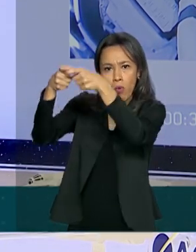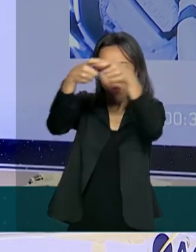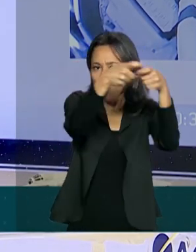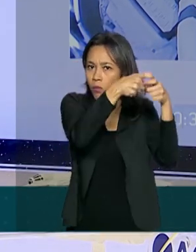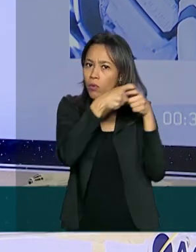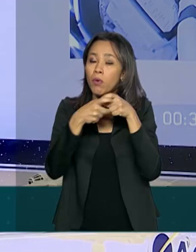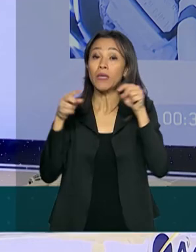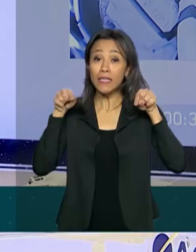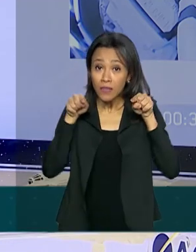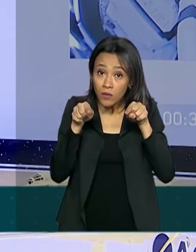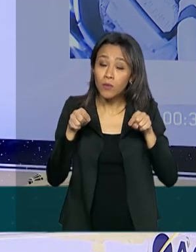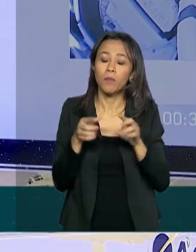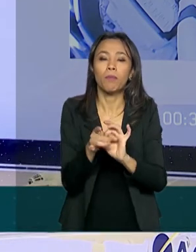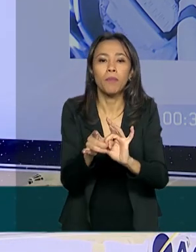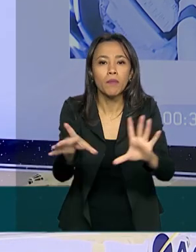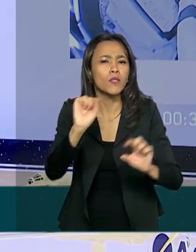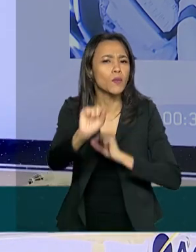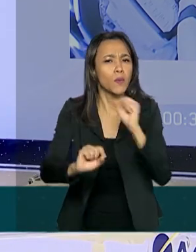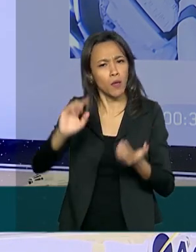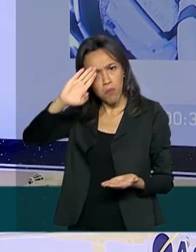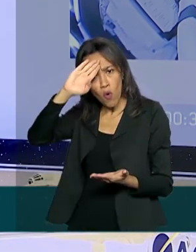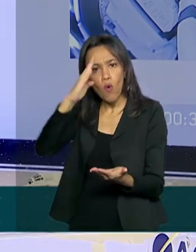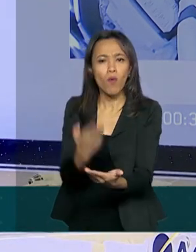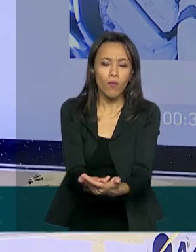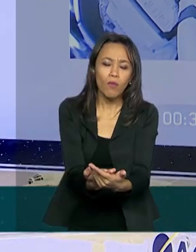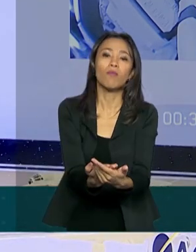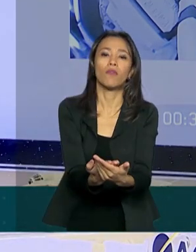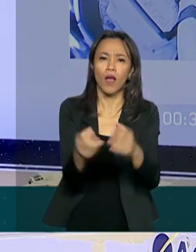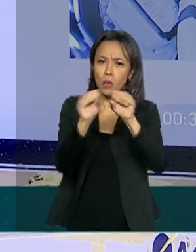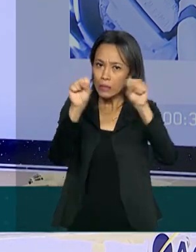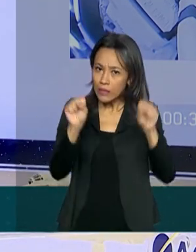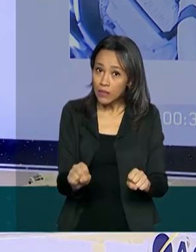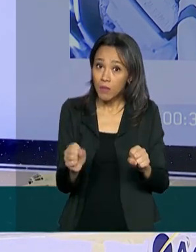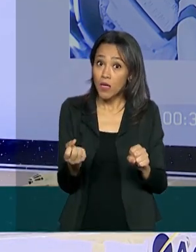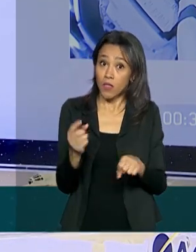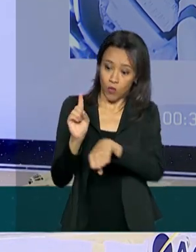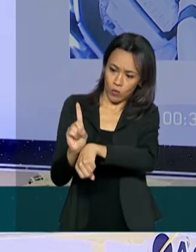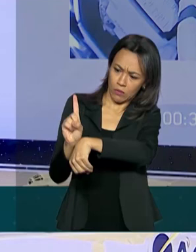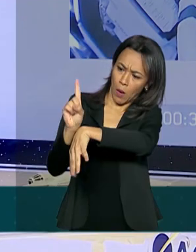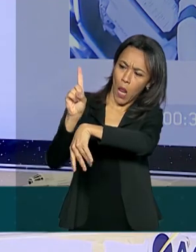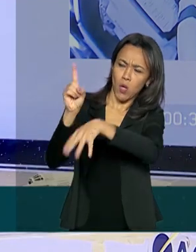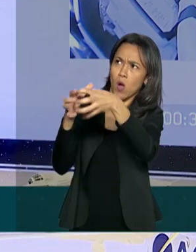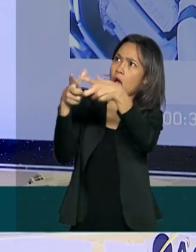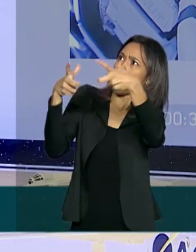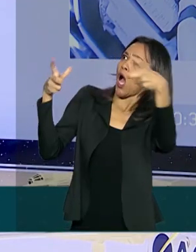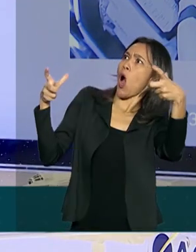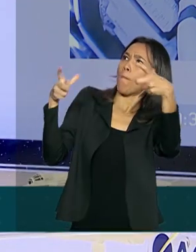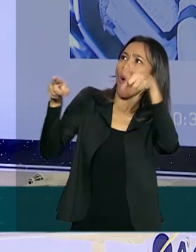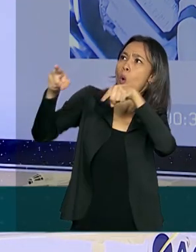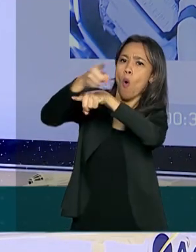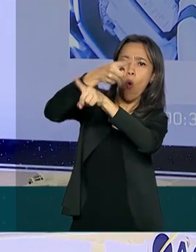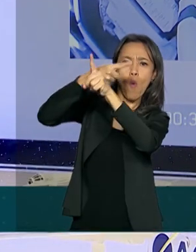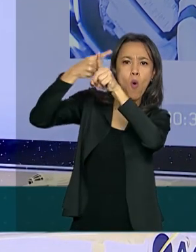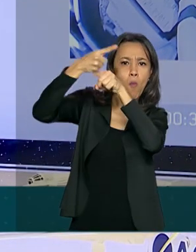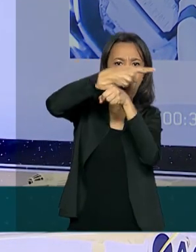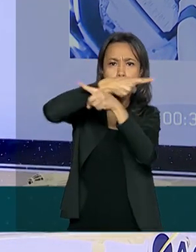distribuição da confiabilidade do sistema através de muitos satélites. Você não tem um satélite grandão, que se ele der uma pane, você perde